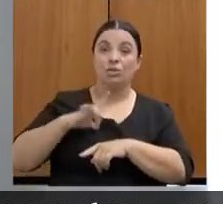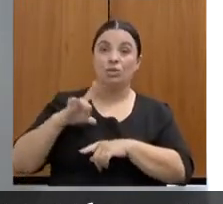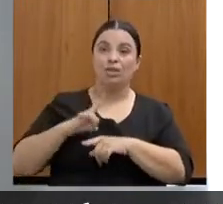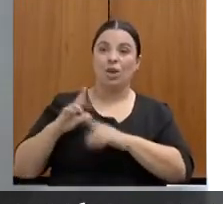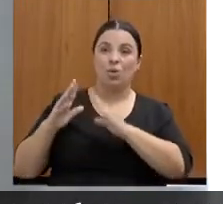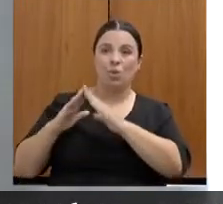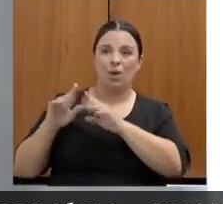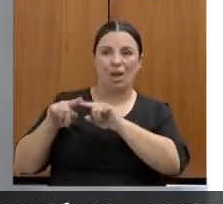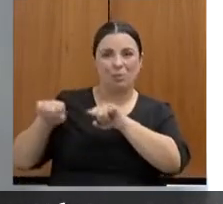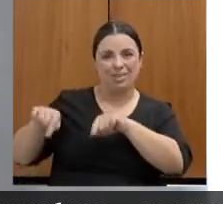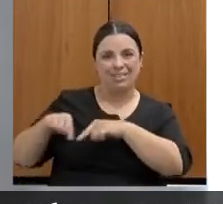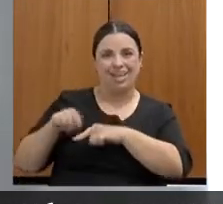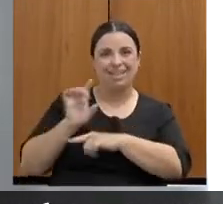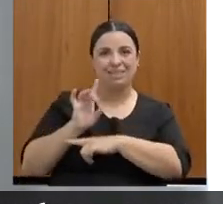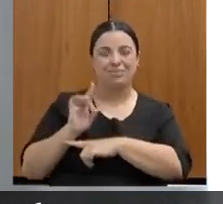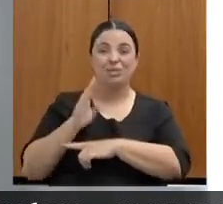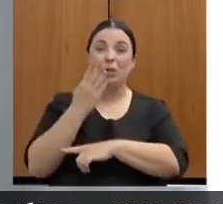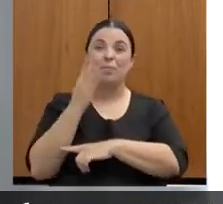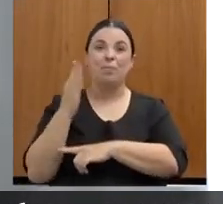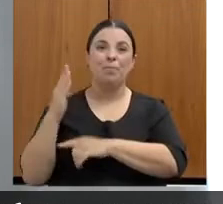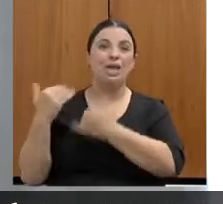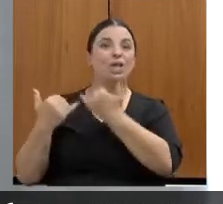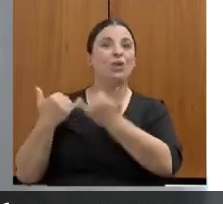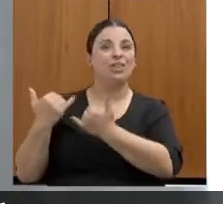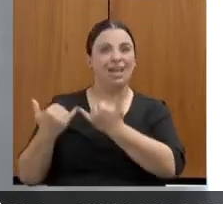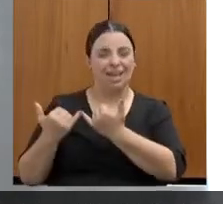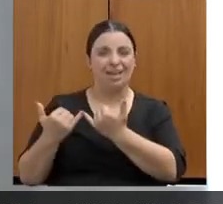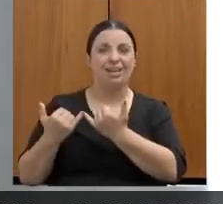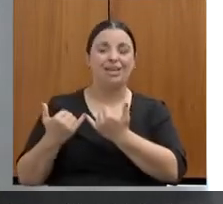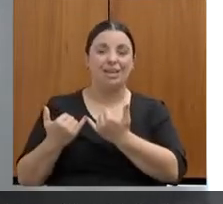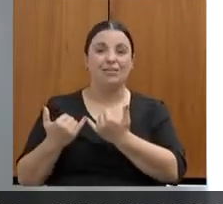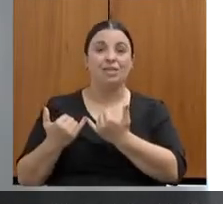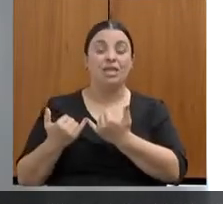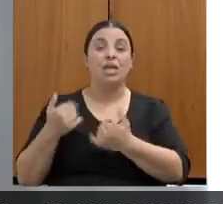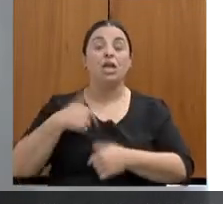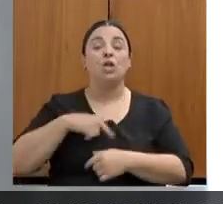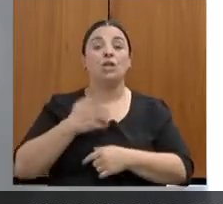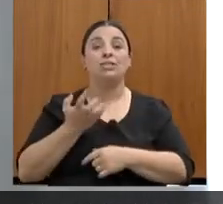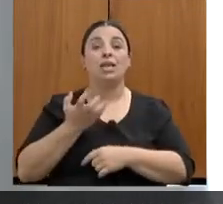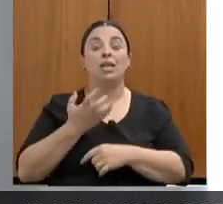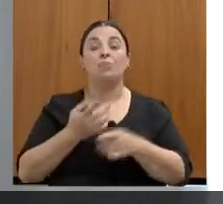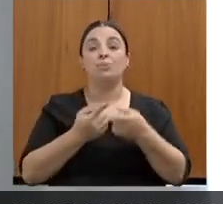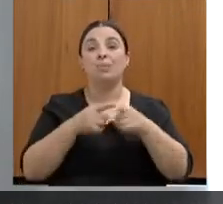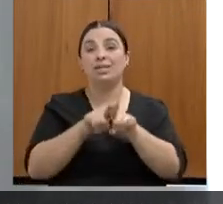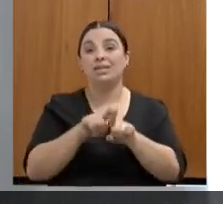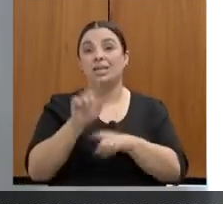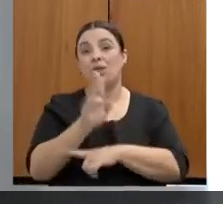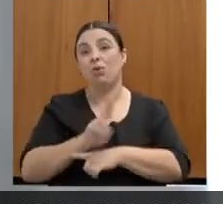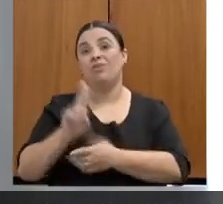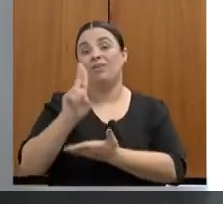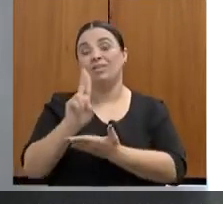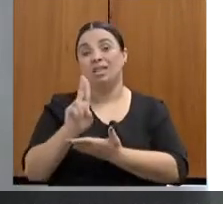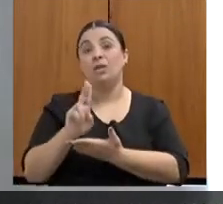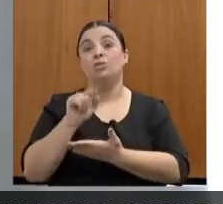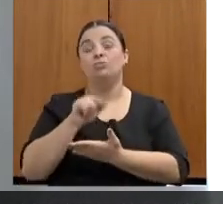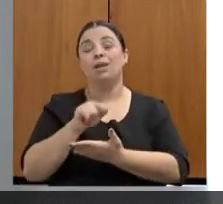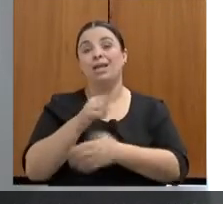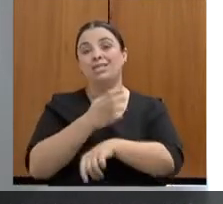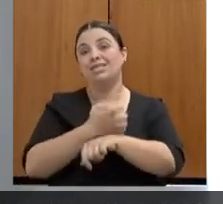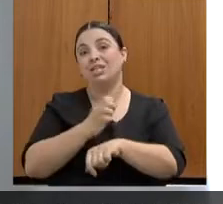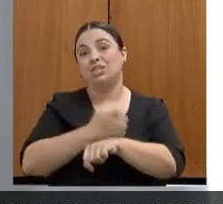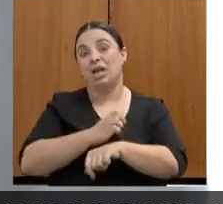parceria com as universidades para a gente conseguir estagiárias de pedagogia para poder acompanhar as crianças que vão ficar nessa